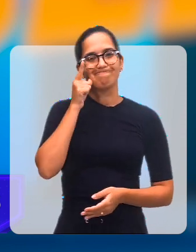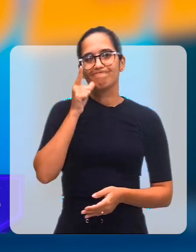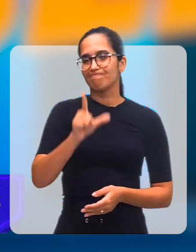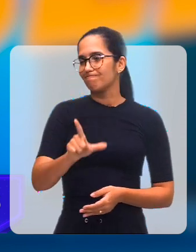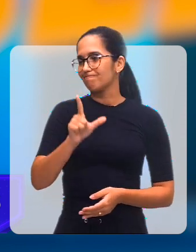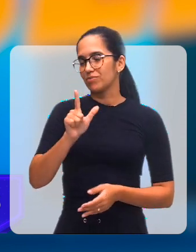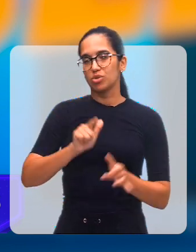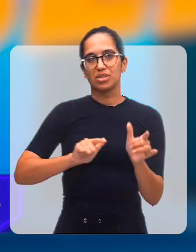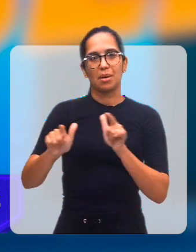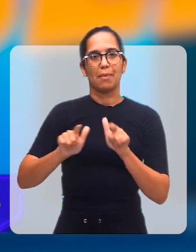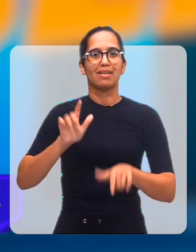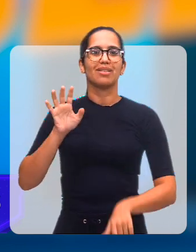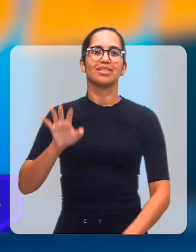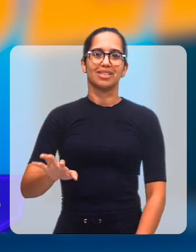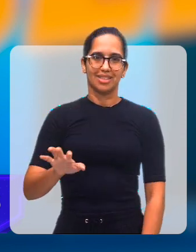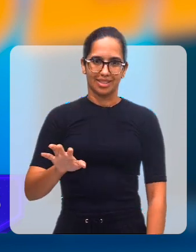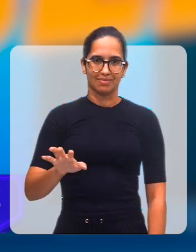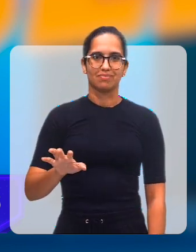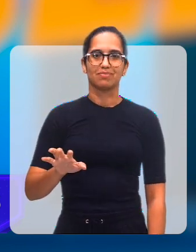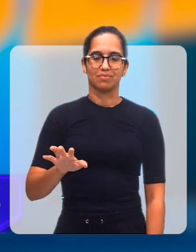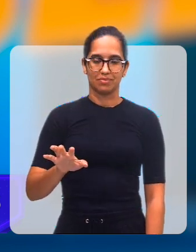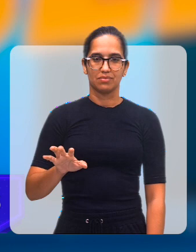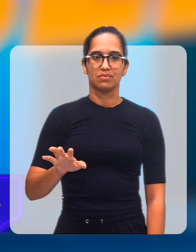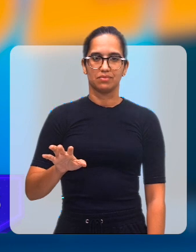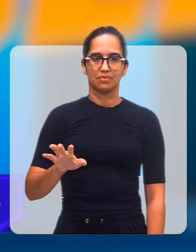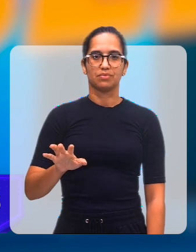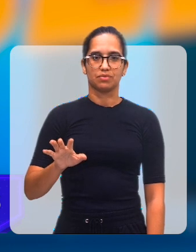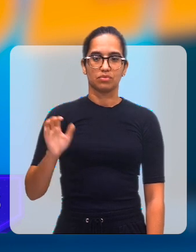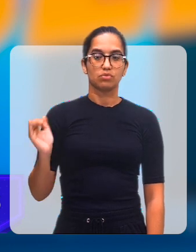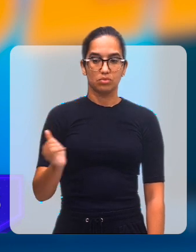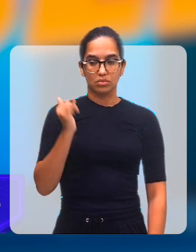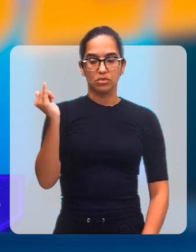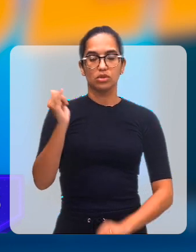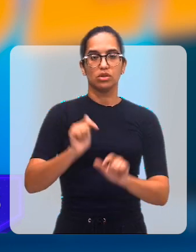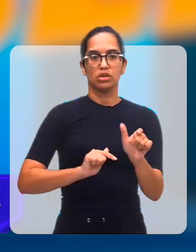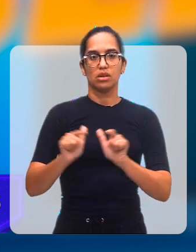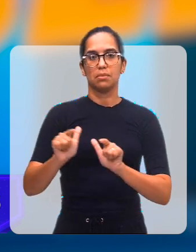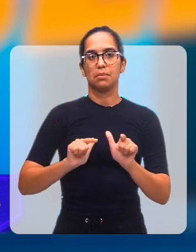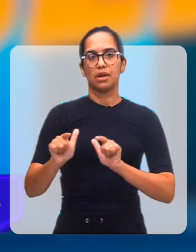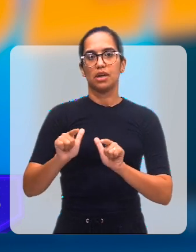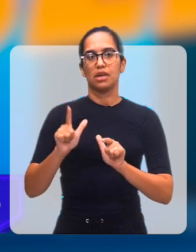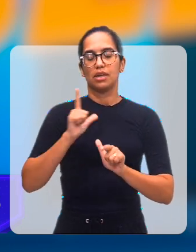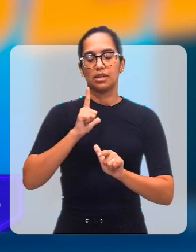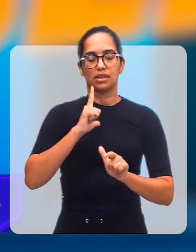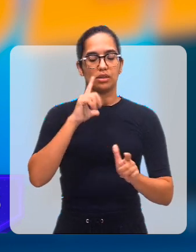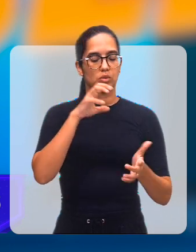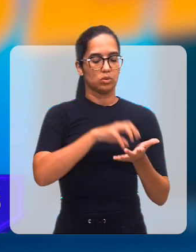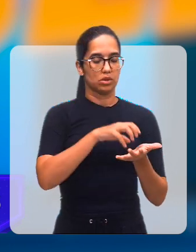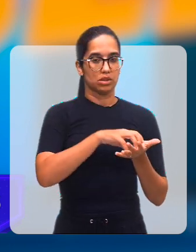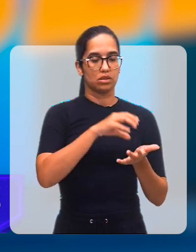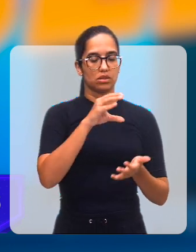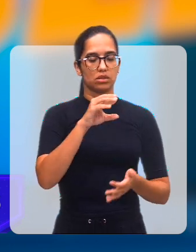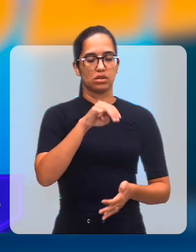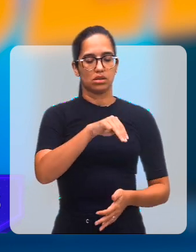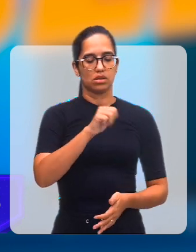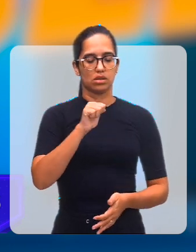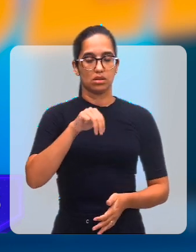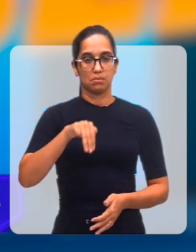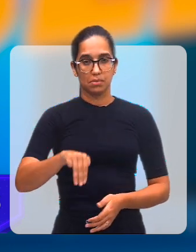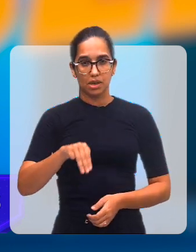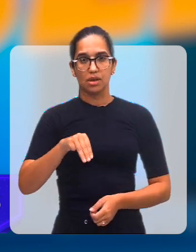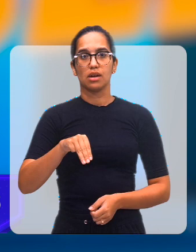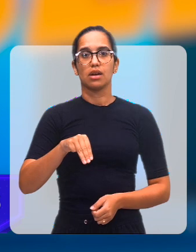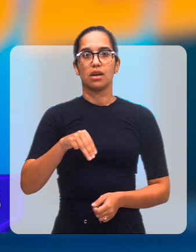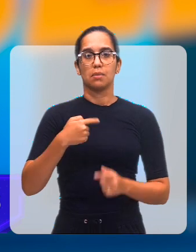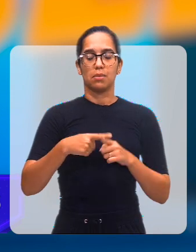um trabalho com os alunos relevantes sem a existência do centro, porque, de fato,